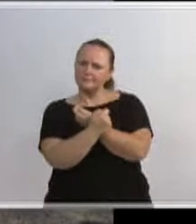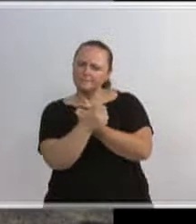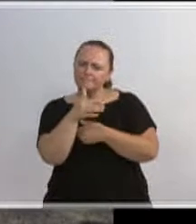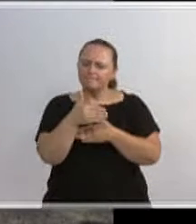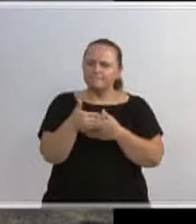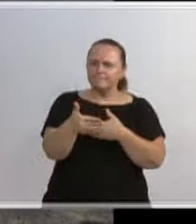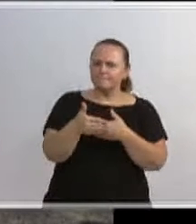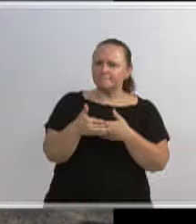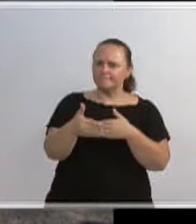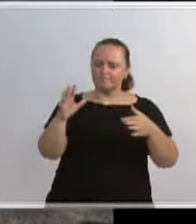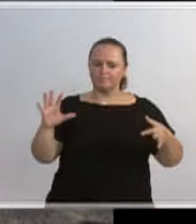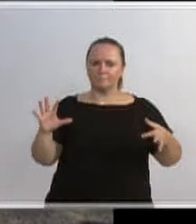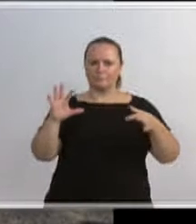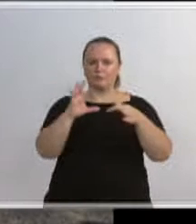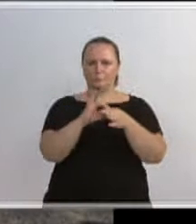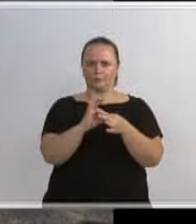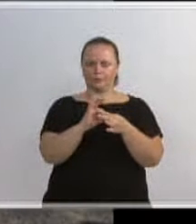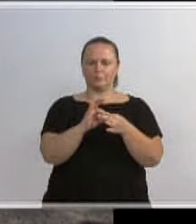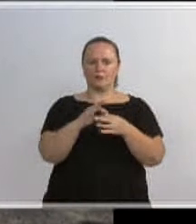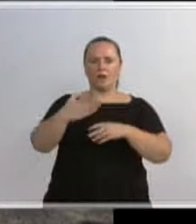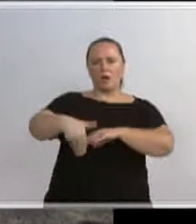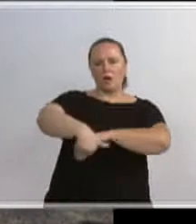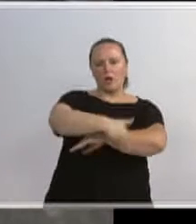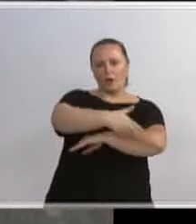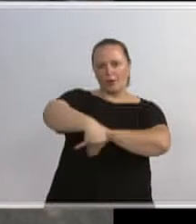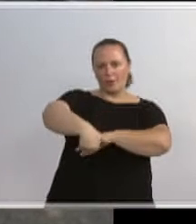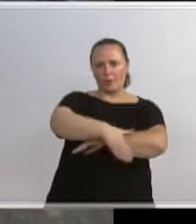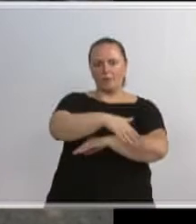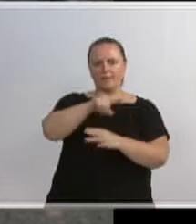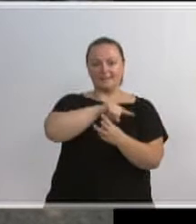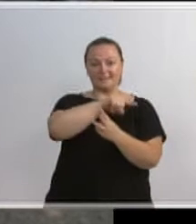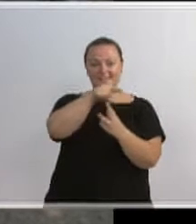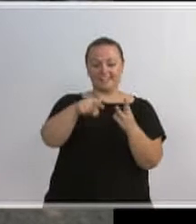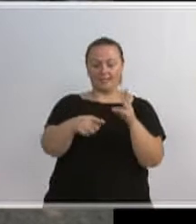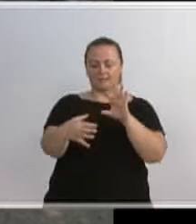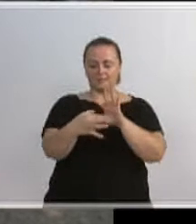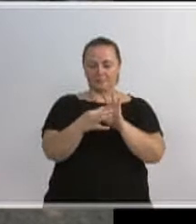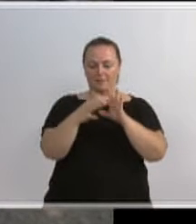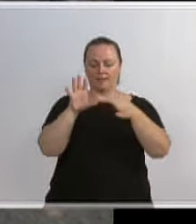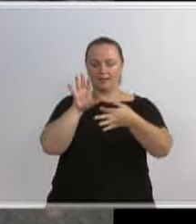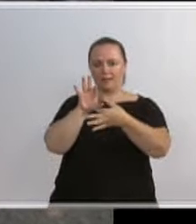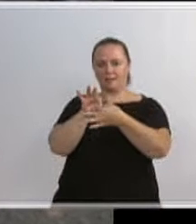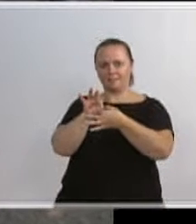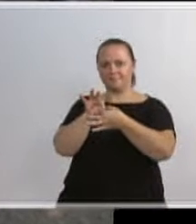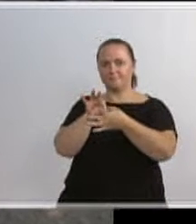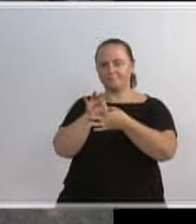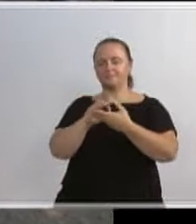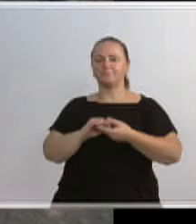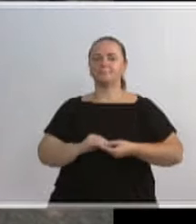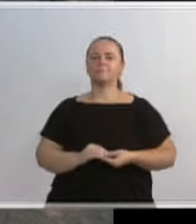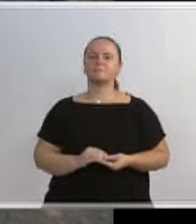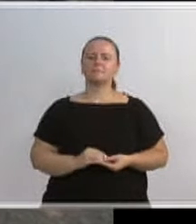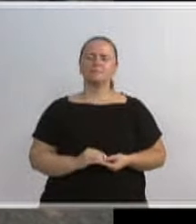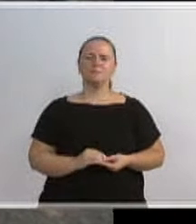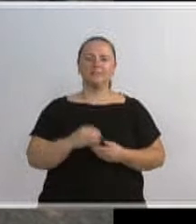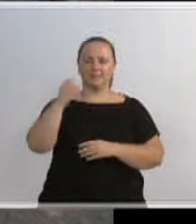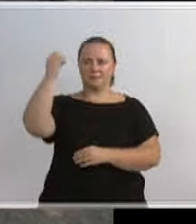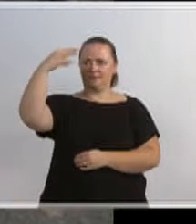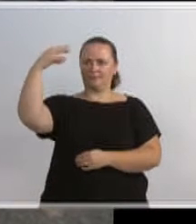Ela liga a Samuel Morse e Francisco Waldek com a Herma Tribes. A sinaleira que tinha lá, ela estava ocasionando